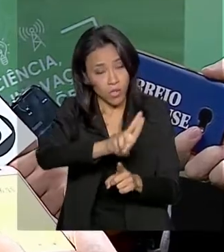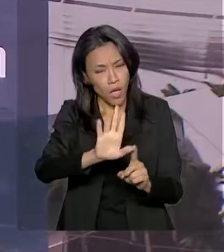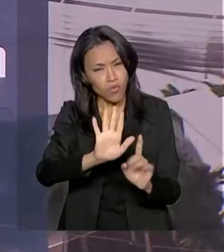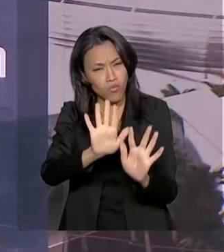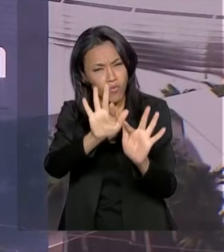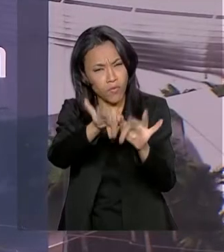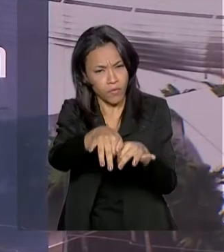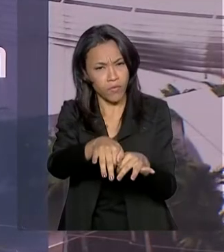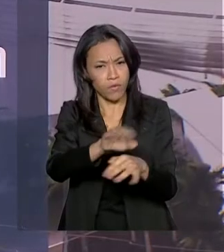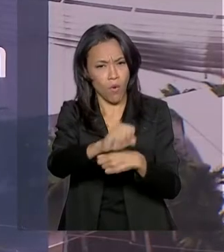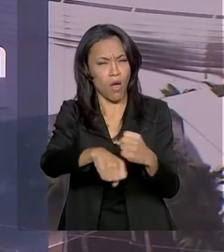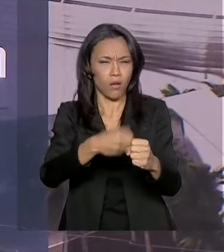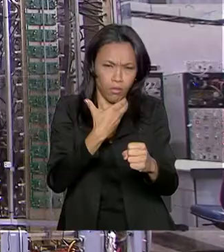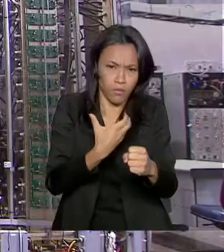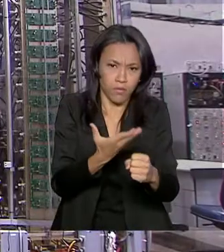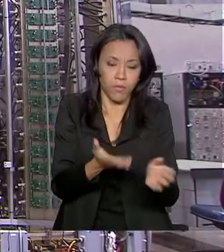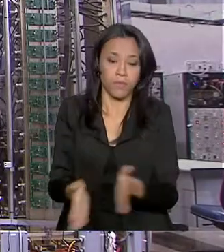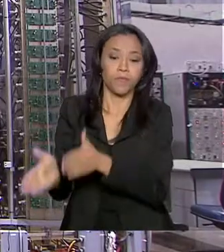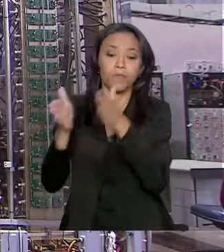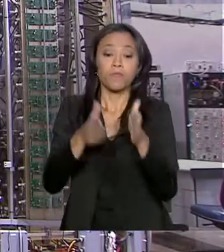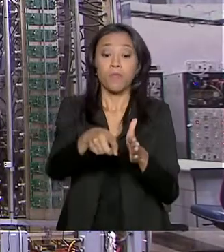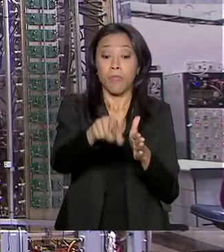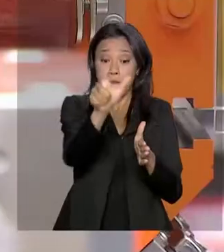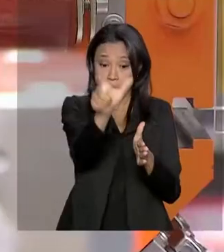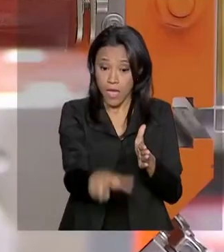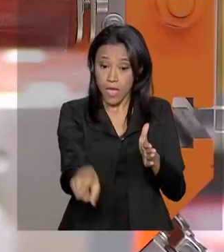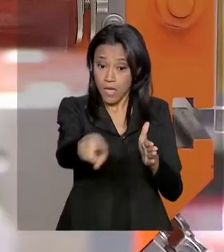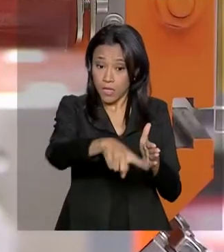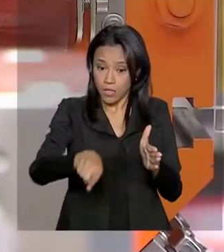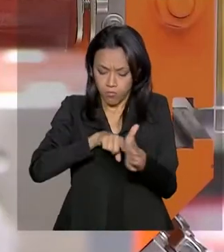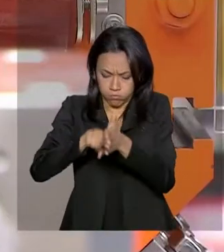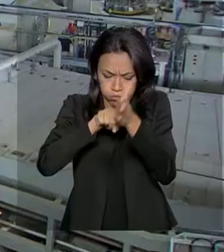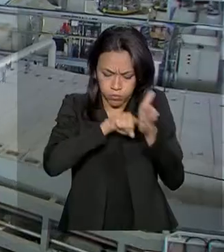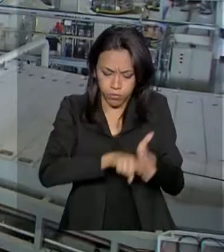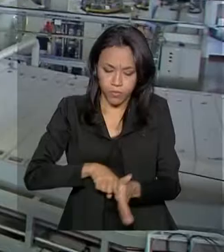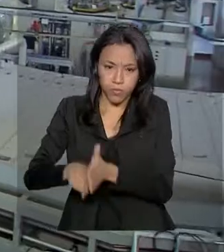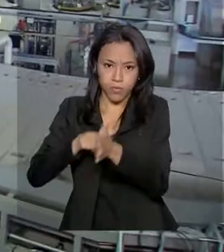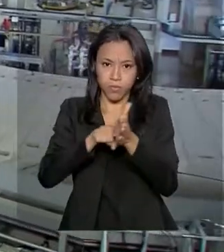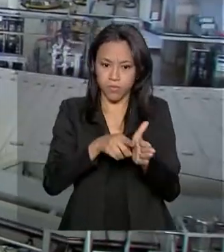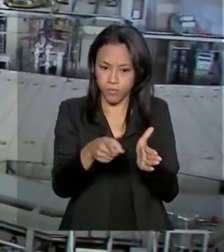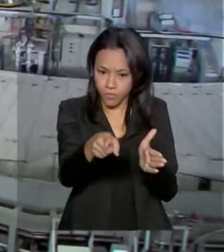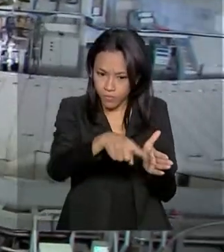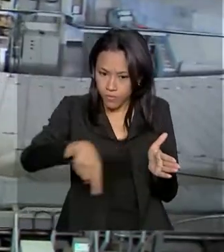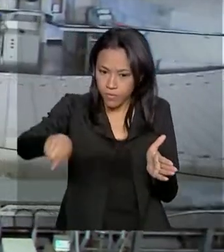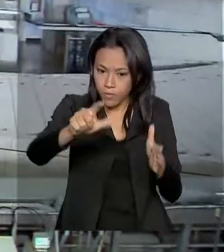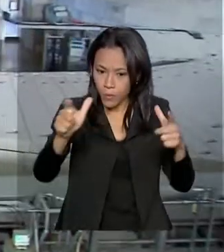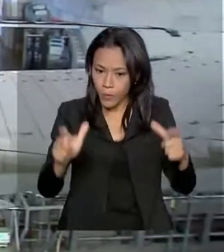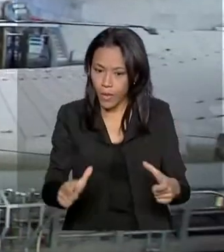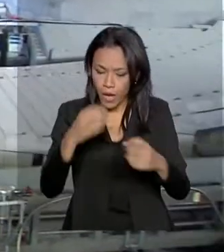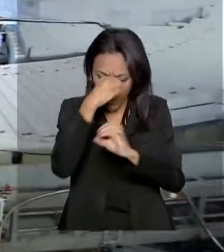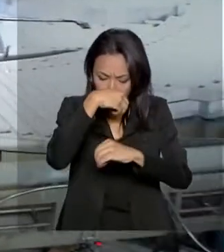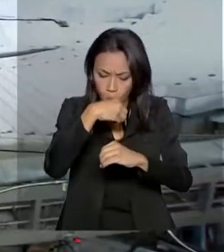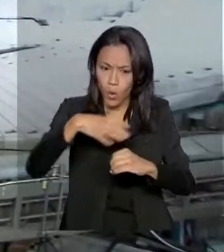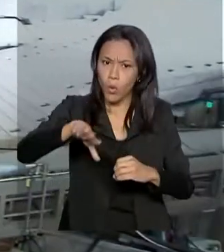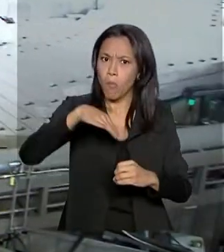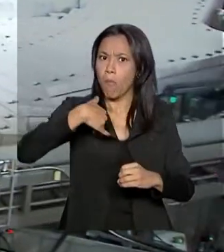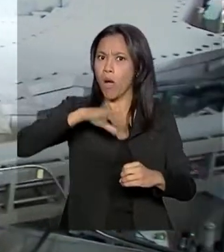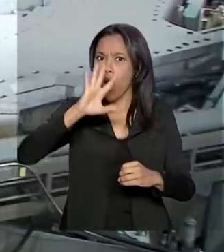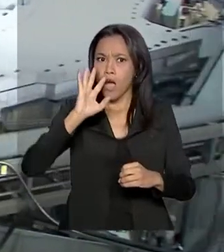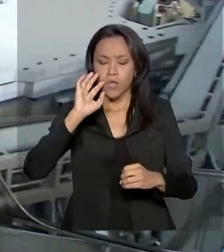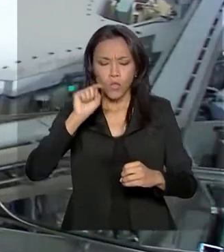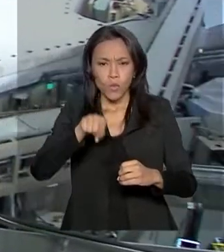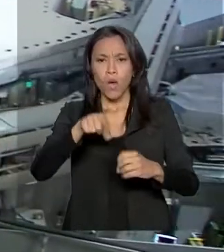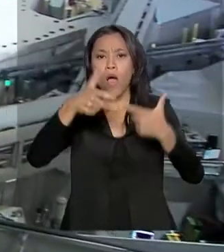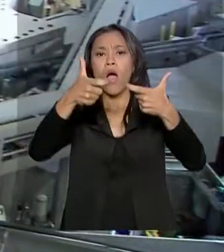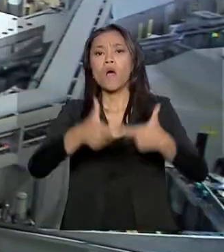O projeto Sirius, que é um laboratório de luz sincroton de quarta geração, capaz de gerar imagens de alta definição,